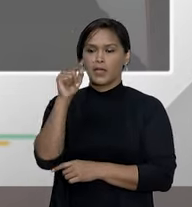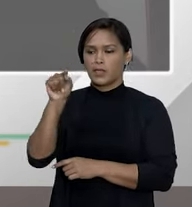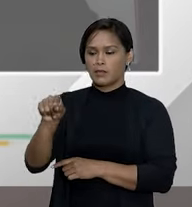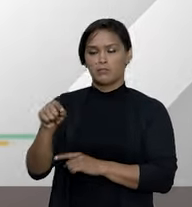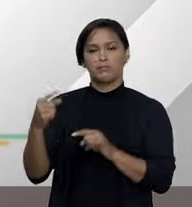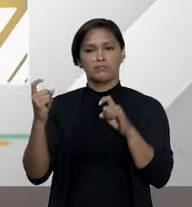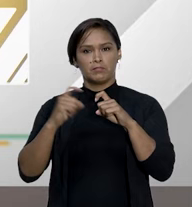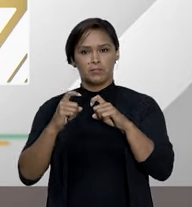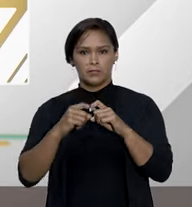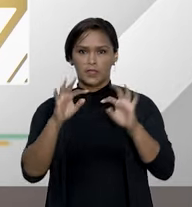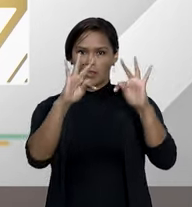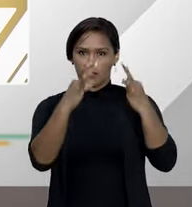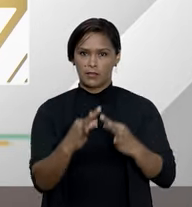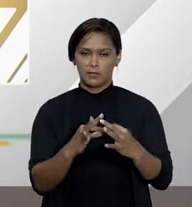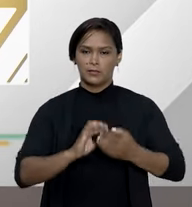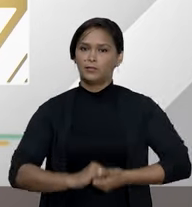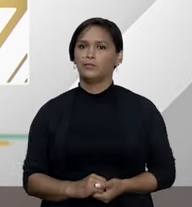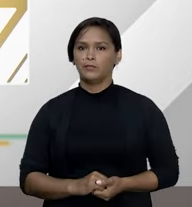paciente